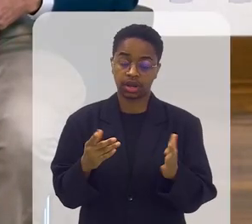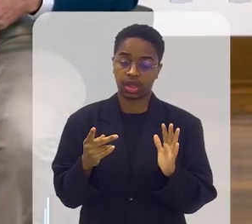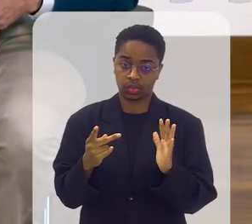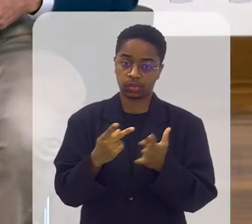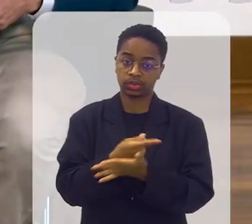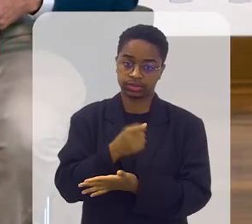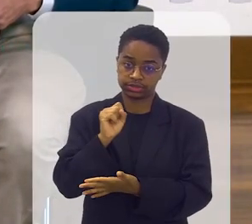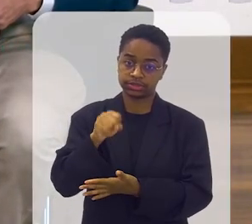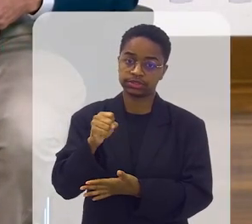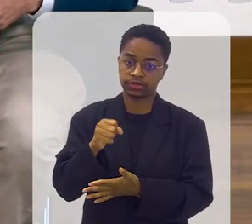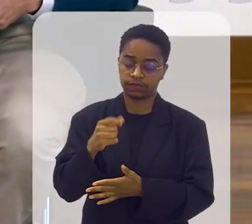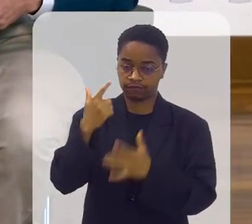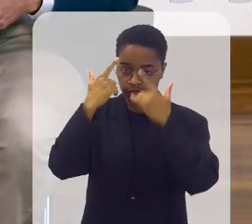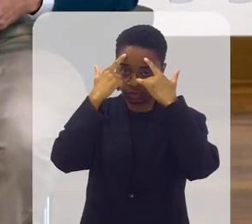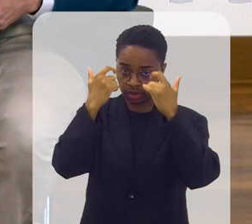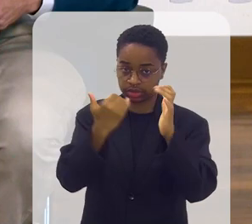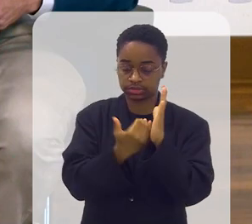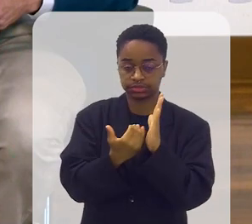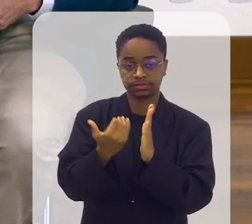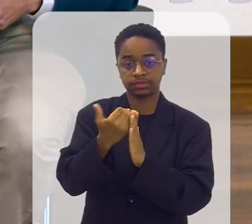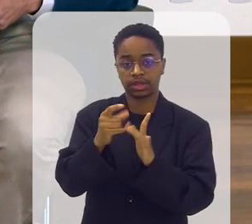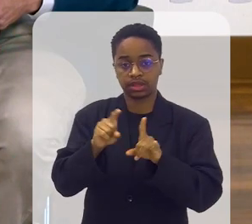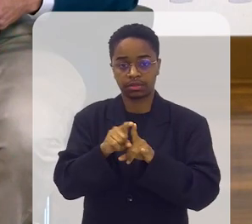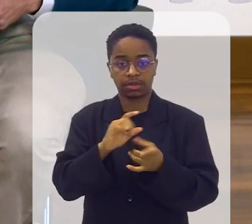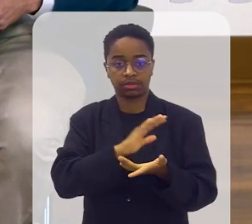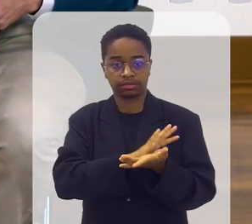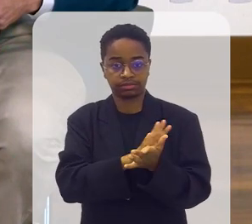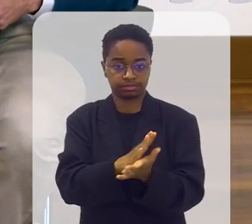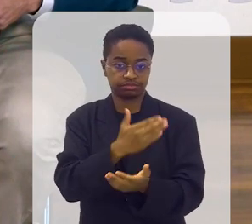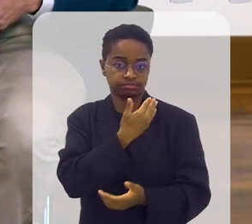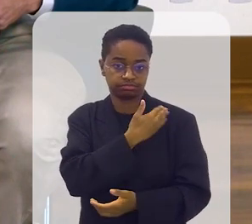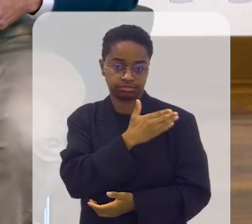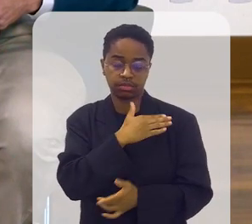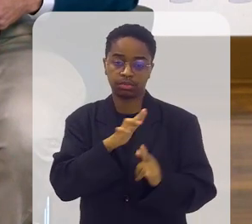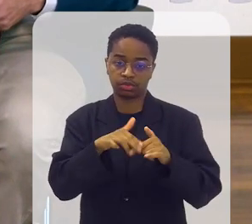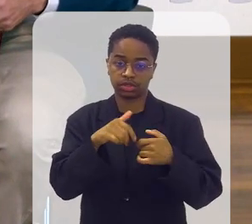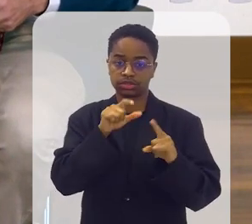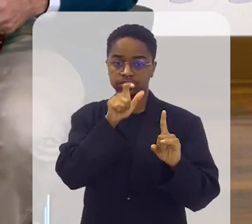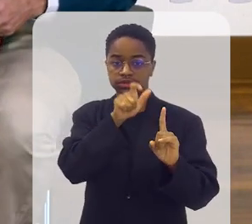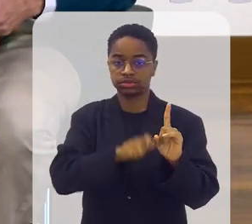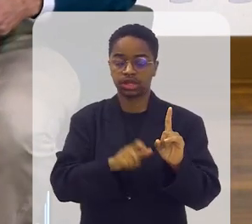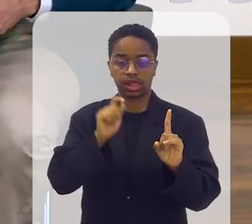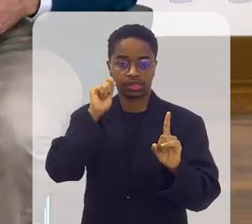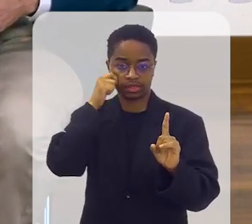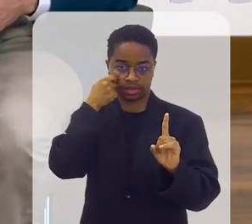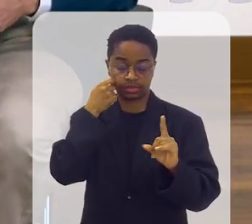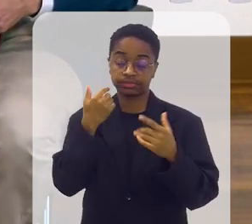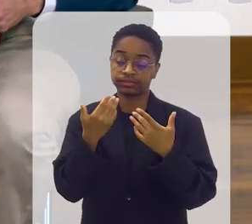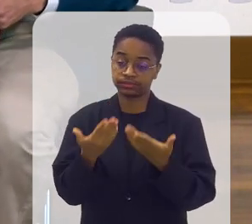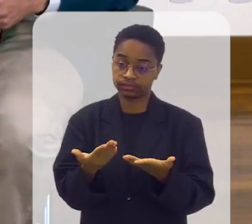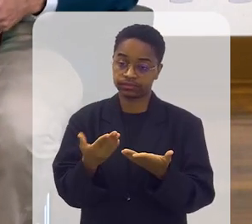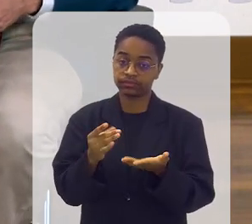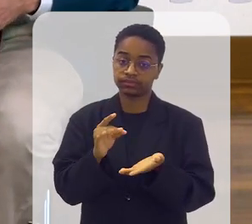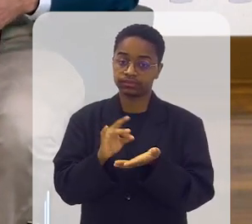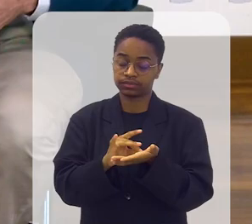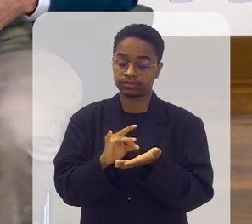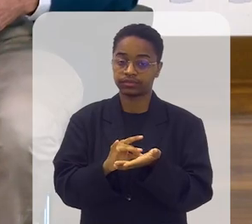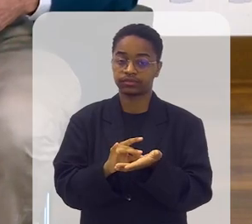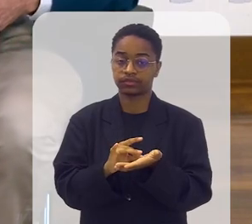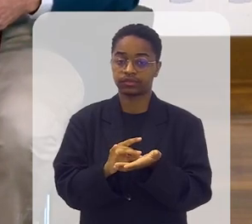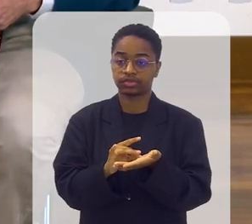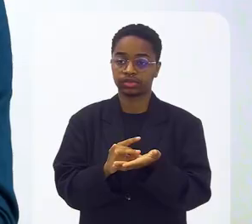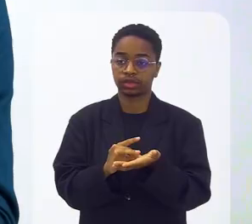Aumenta-se o ápice da violência, da discriminação por ser negro. Pois é, isso vai nos colocando, então,